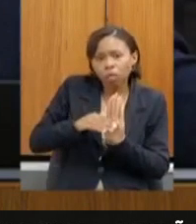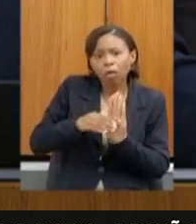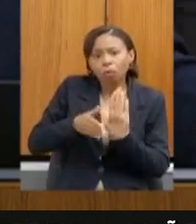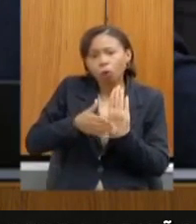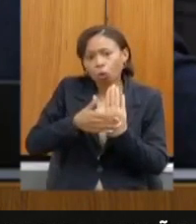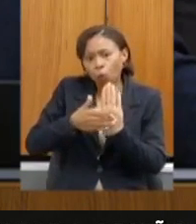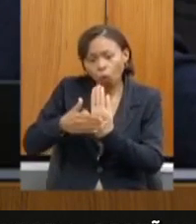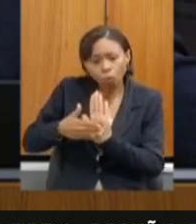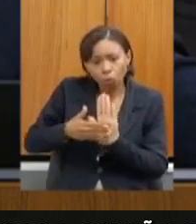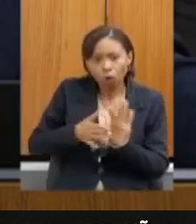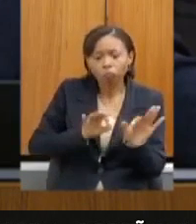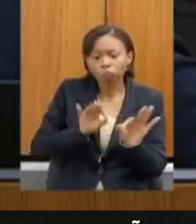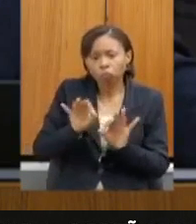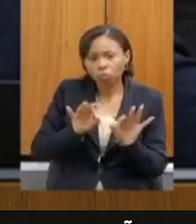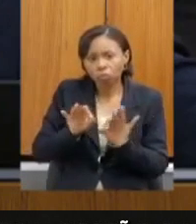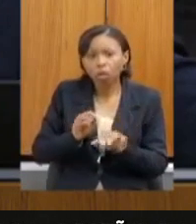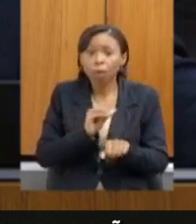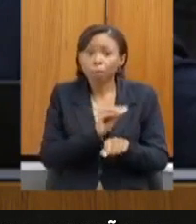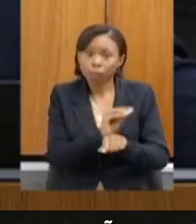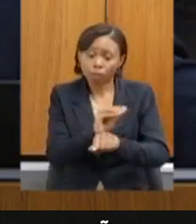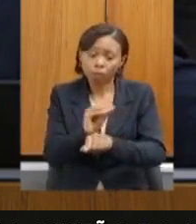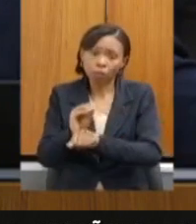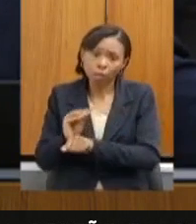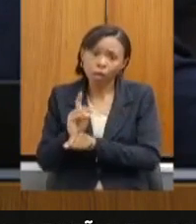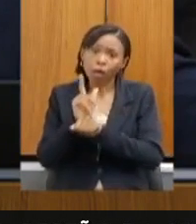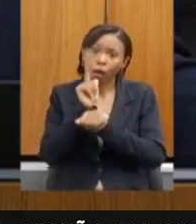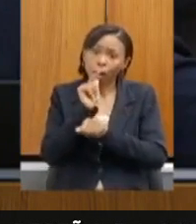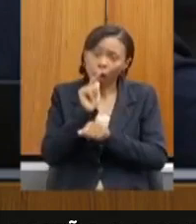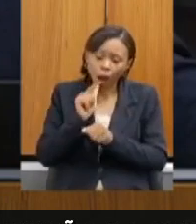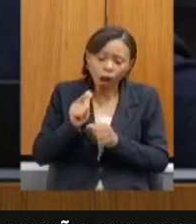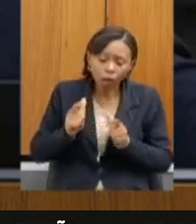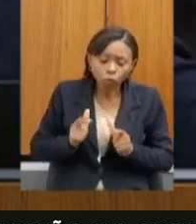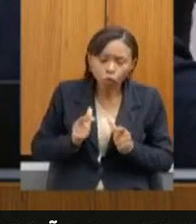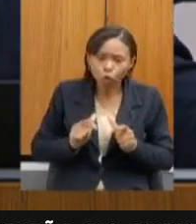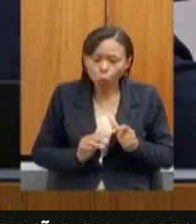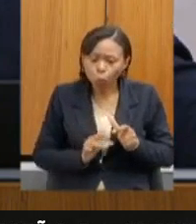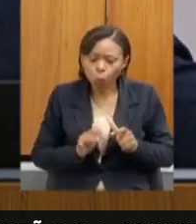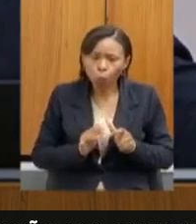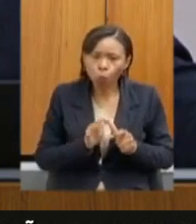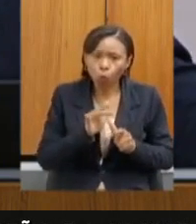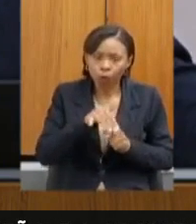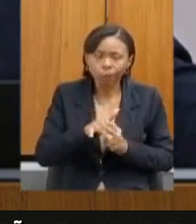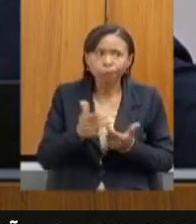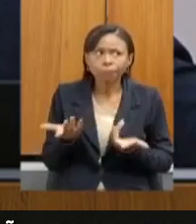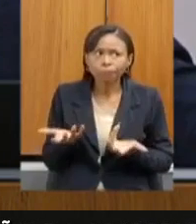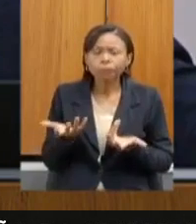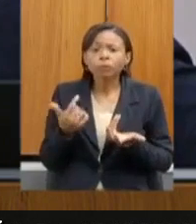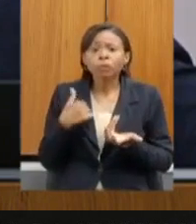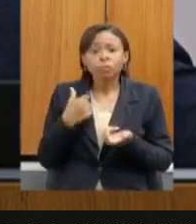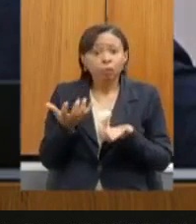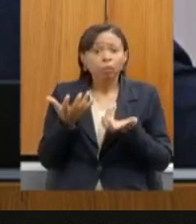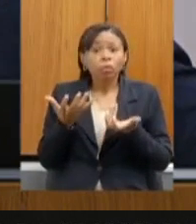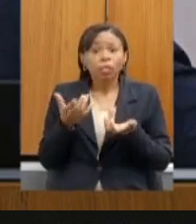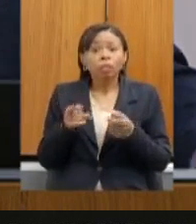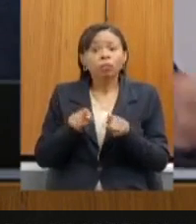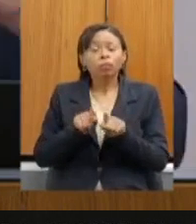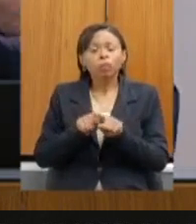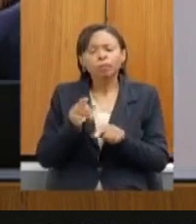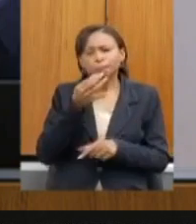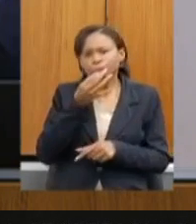propostas para a preservação das nossas nascentes. E eu queria só deixar, deputado Carlos Pimenta, uma colocação que